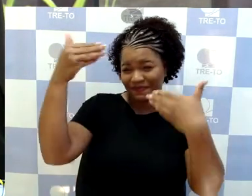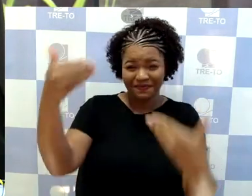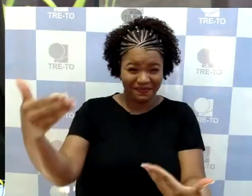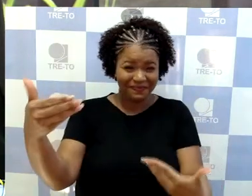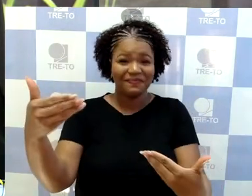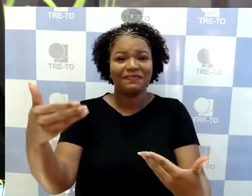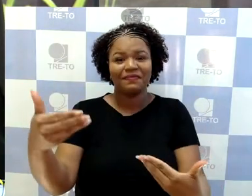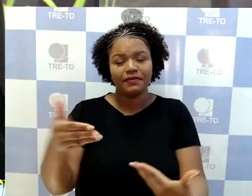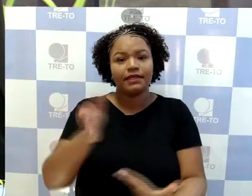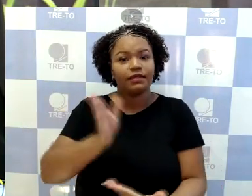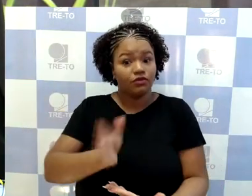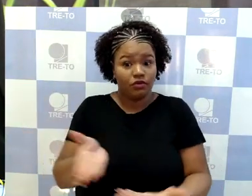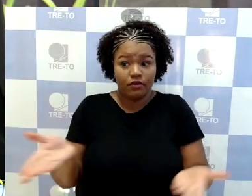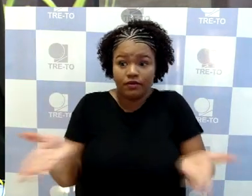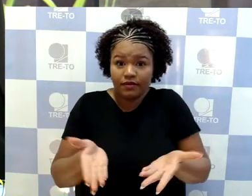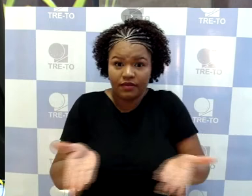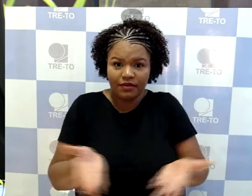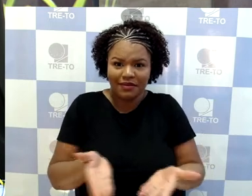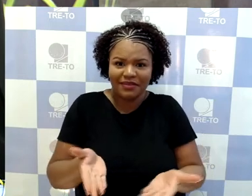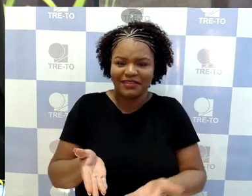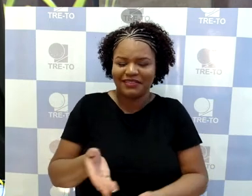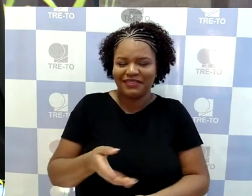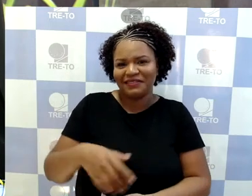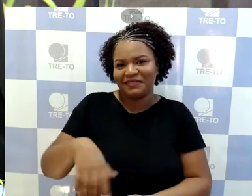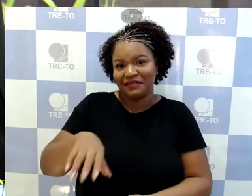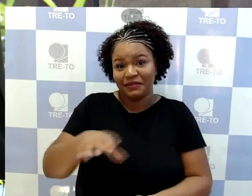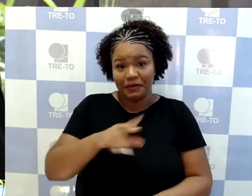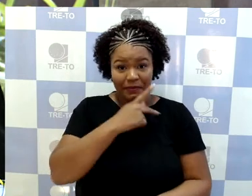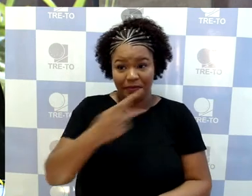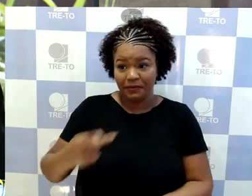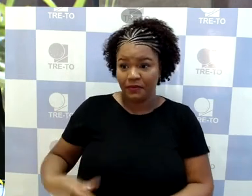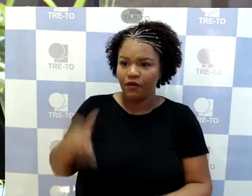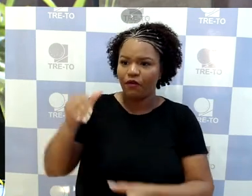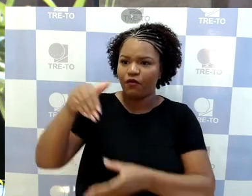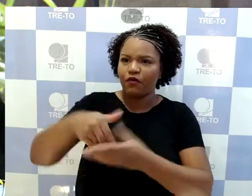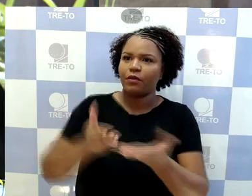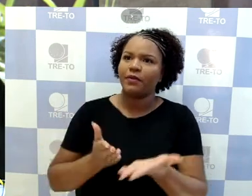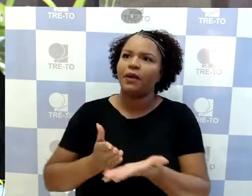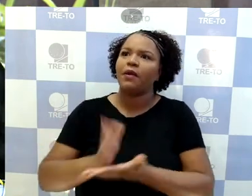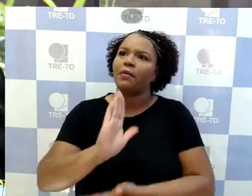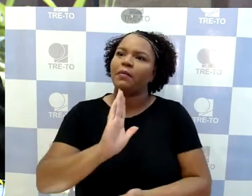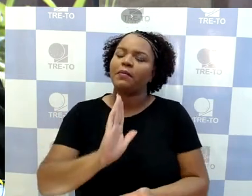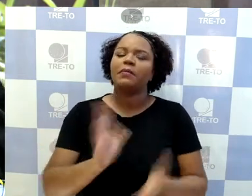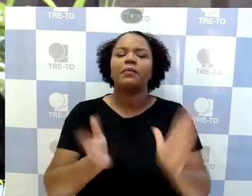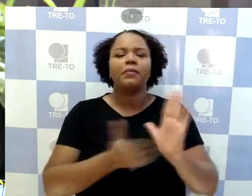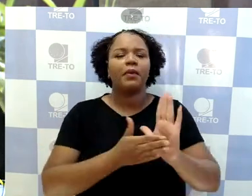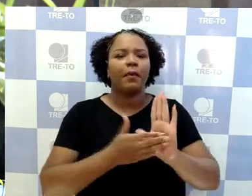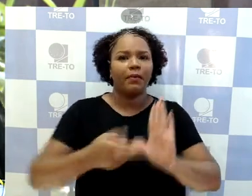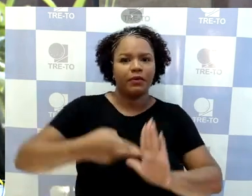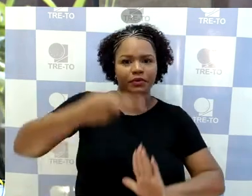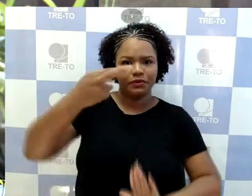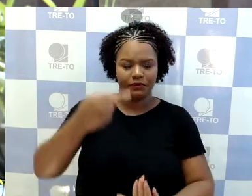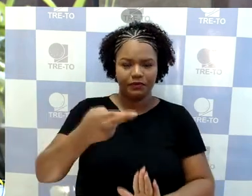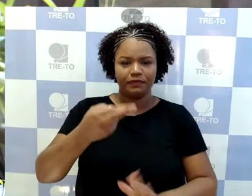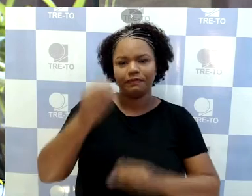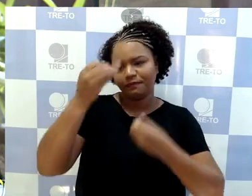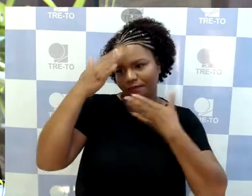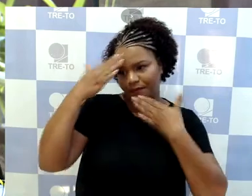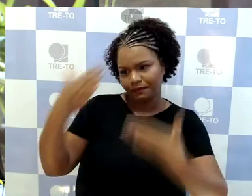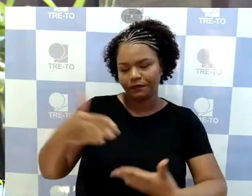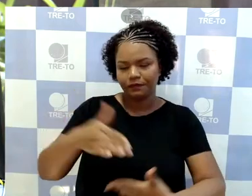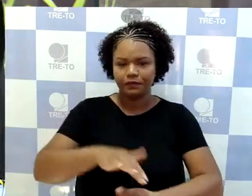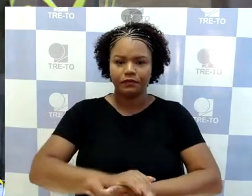E já nesse momento, senhor presidente, voto pela aprovação da proposta de resolução. Muito obrigado. Perfeito.